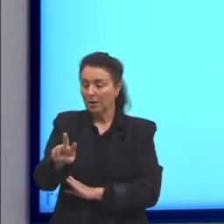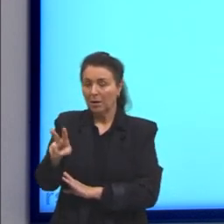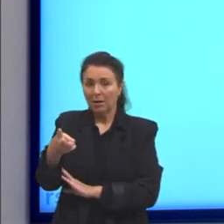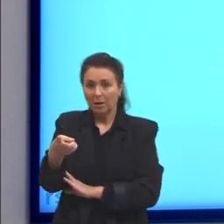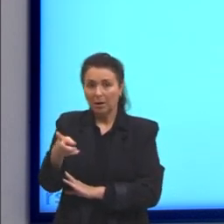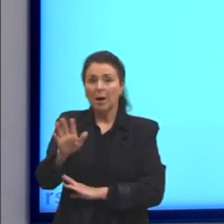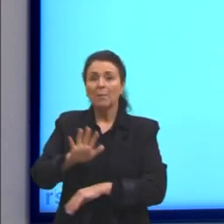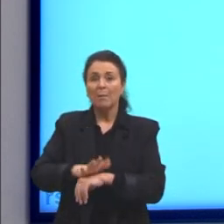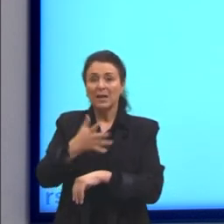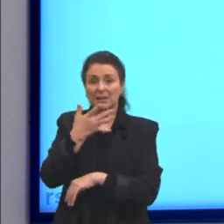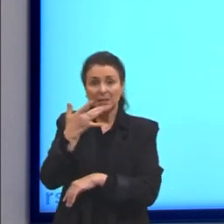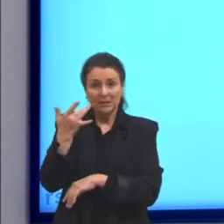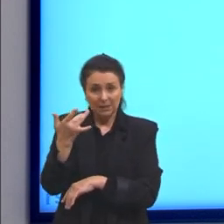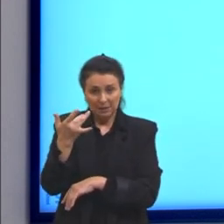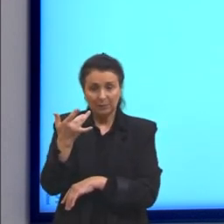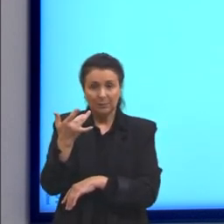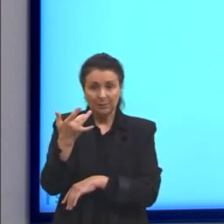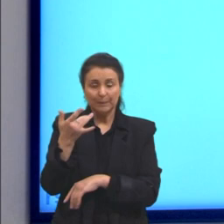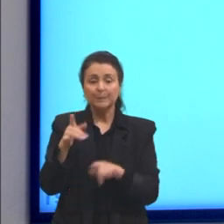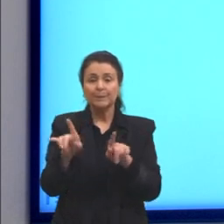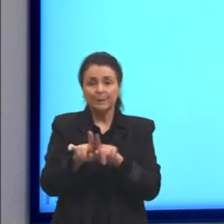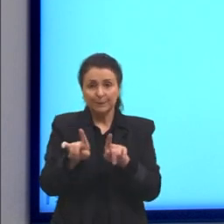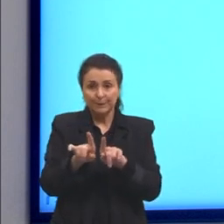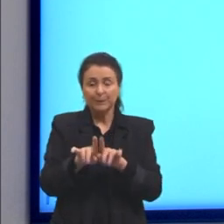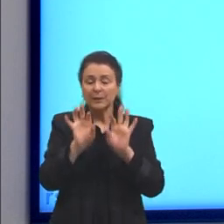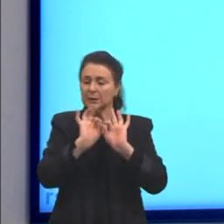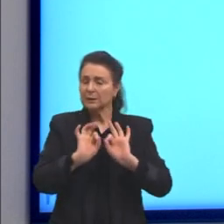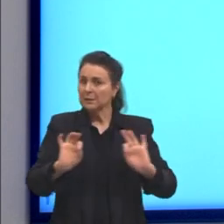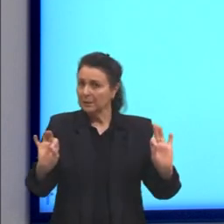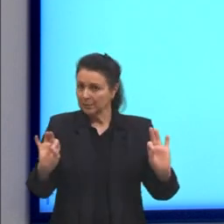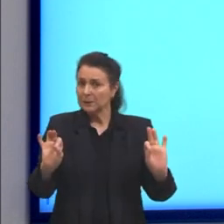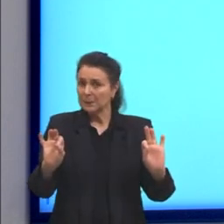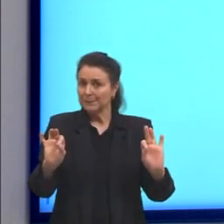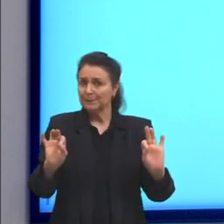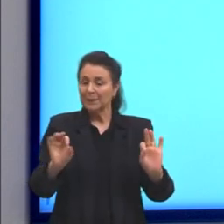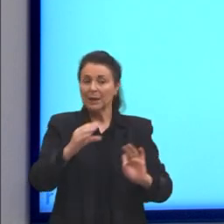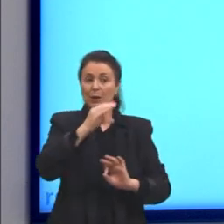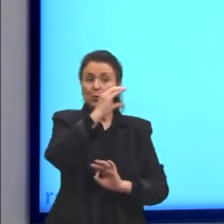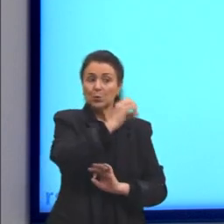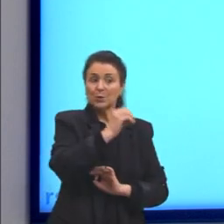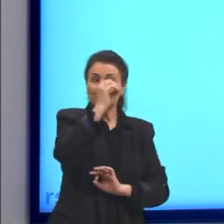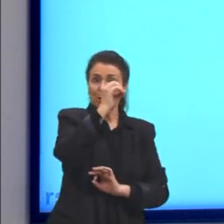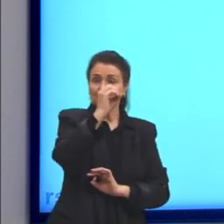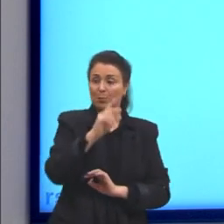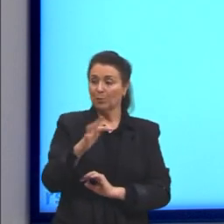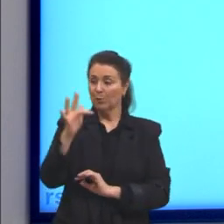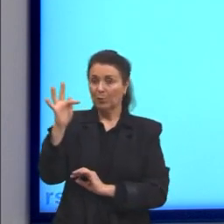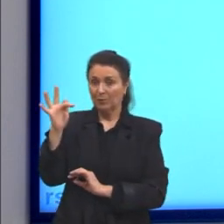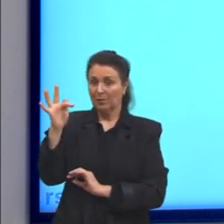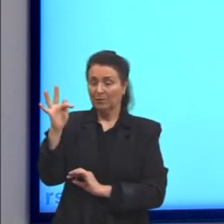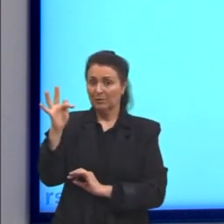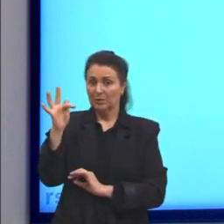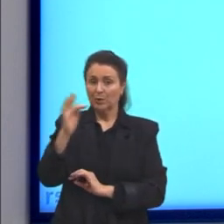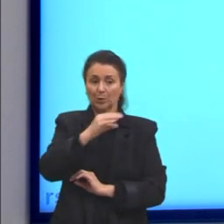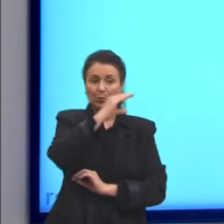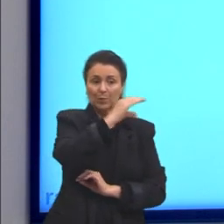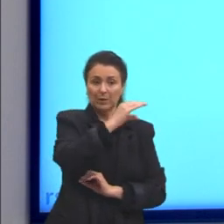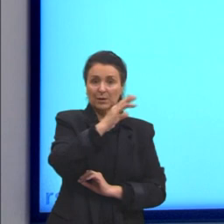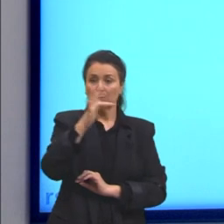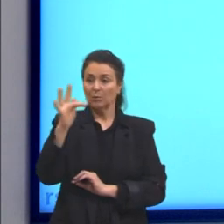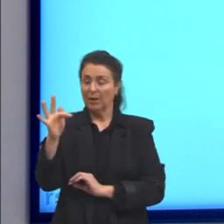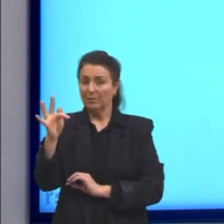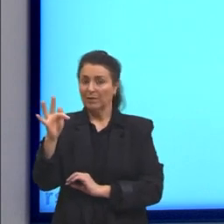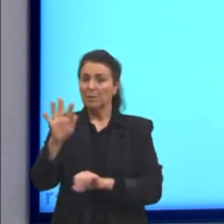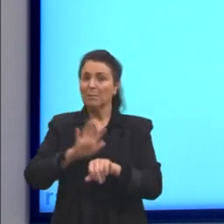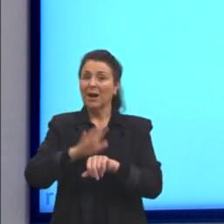simples do que a gente converter Celsius para Fahrenheit. Então, é muito mais simples a conversão. Por quê? A gente pode